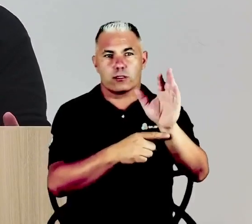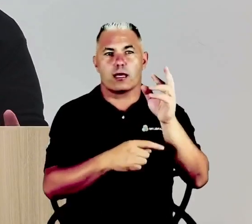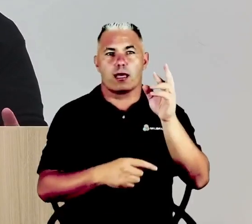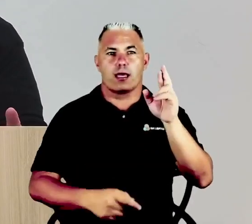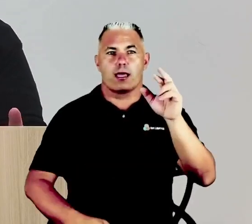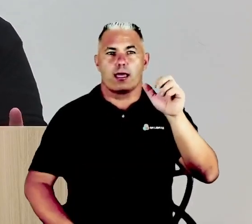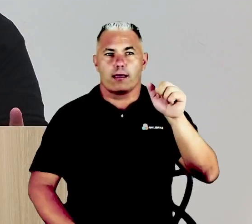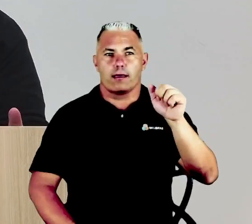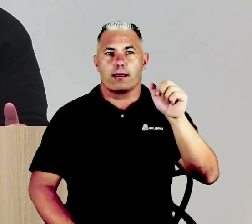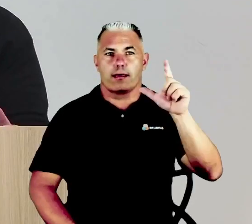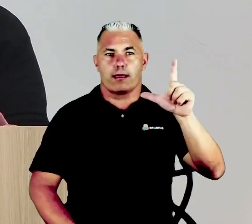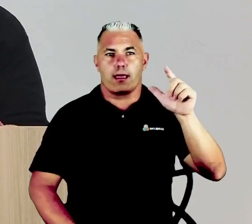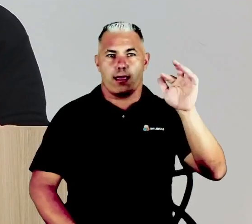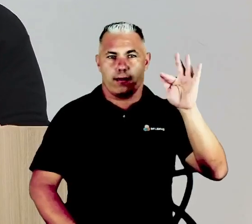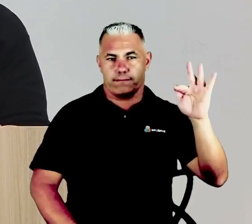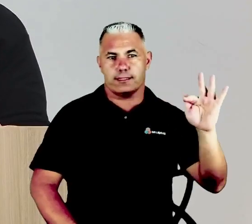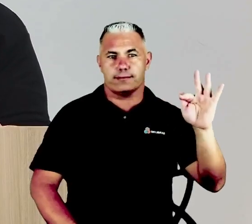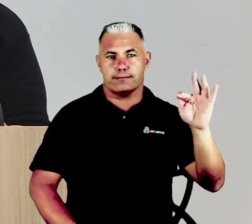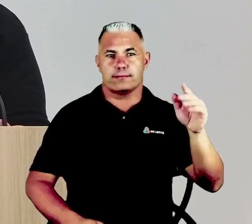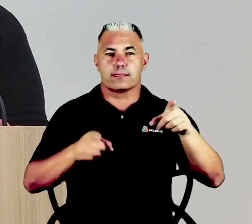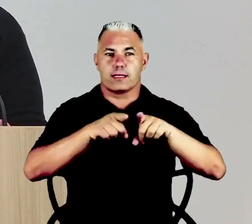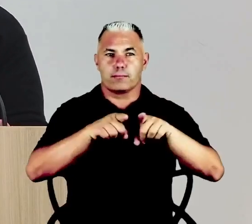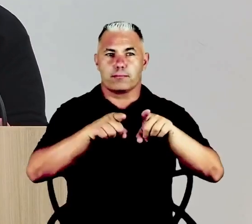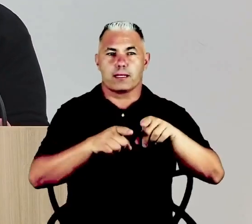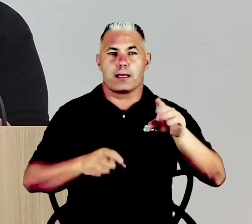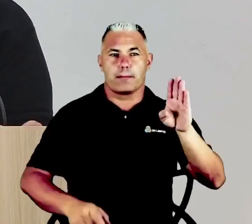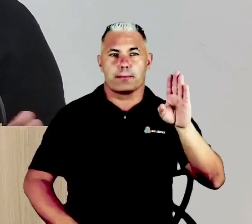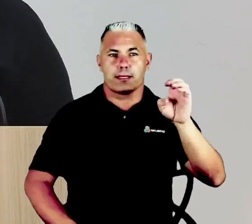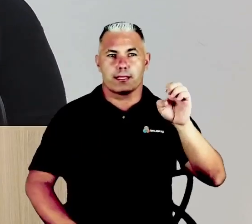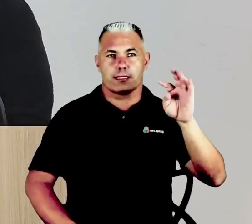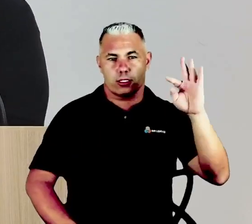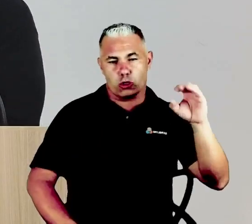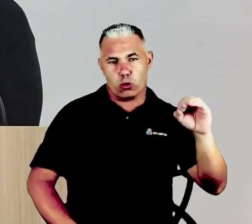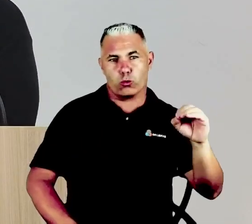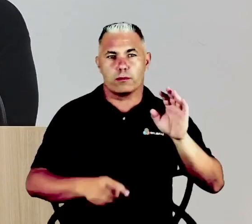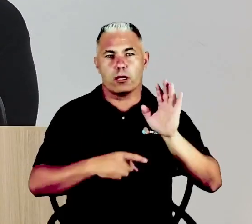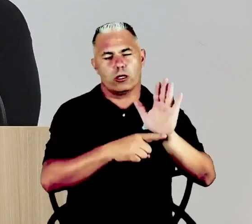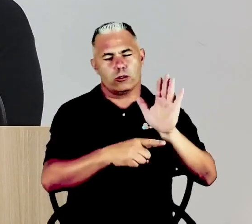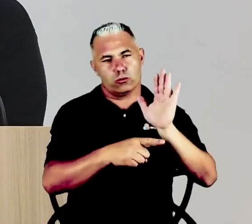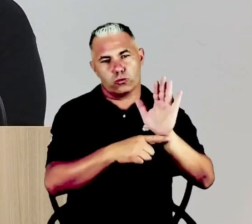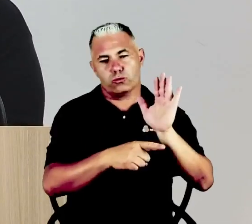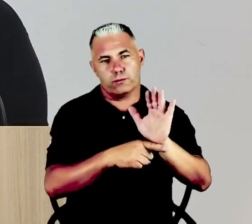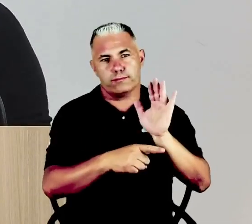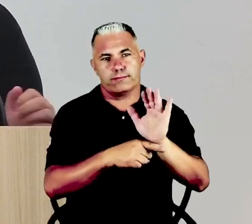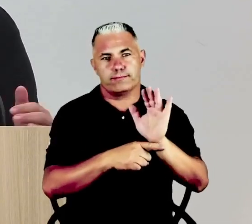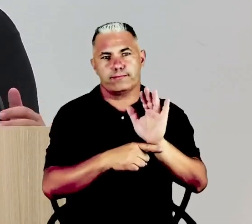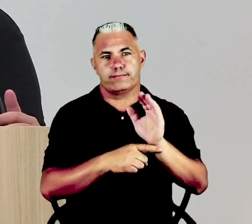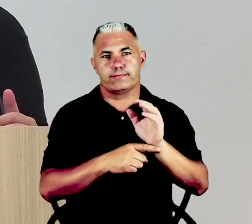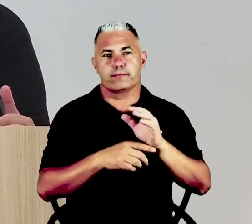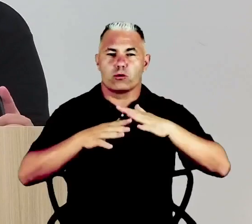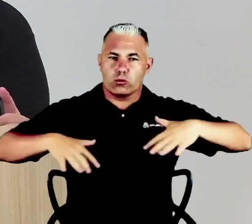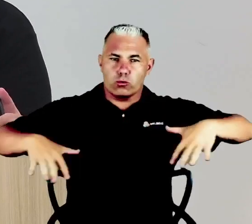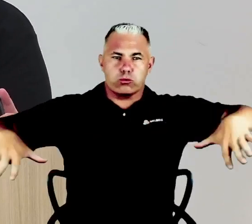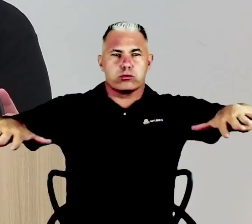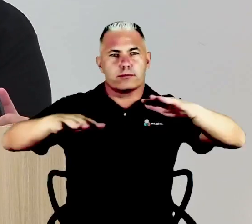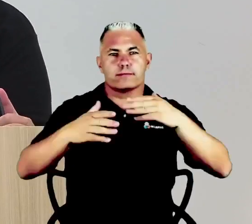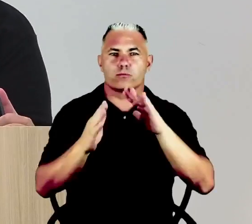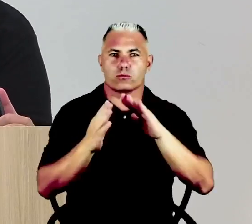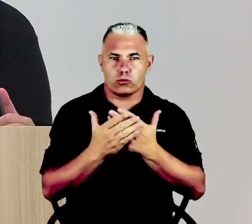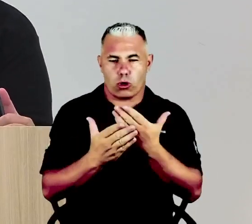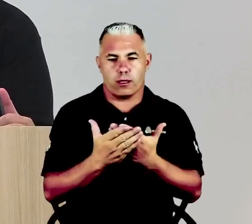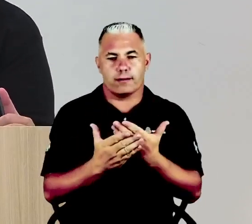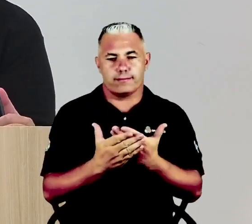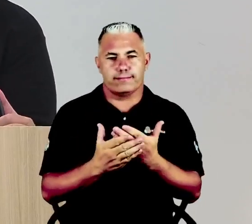grandioso Beto, ajudando sempre aí o campo. Vou falar sobre a minha